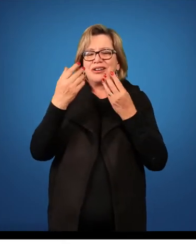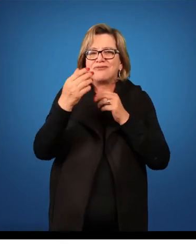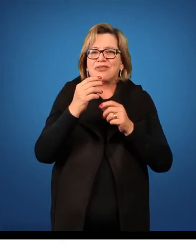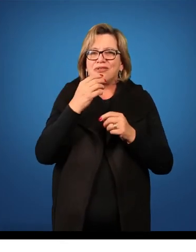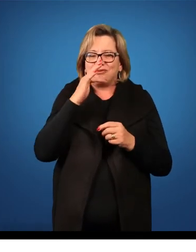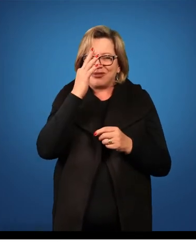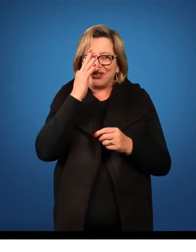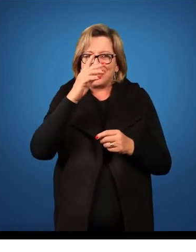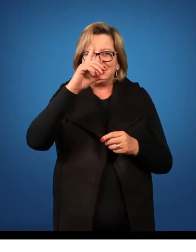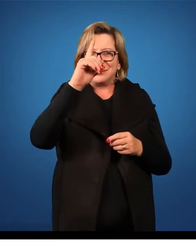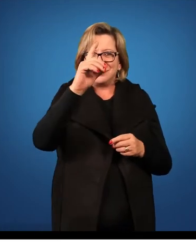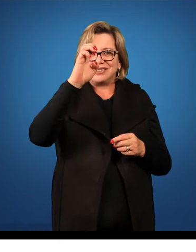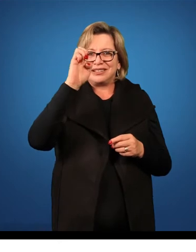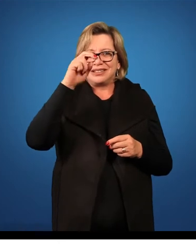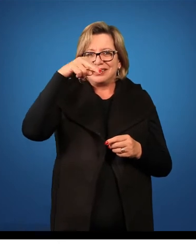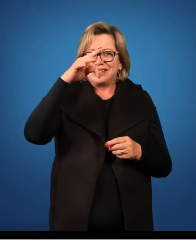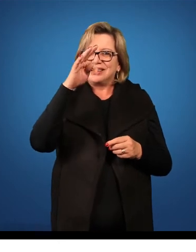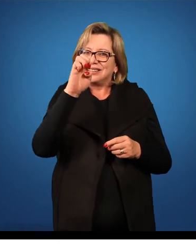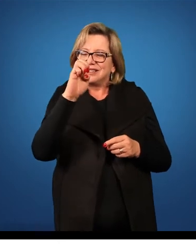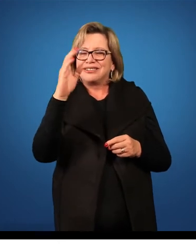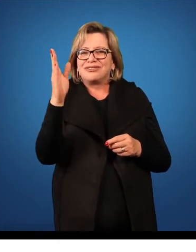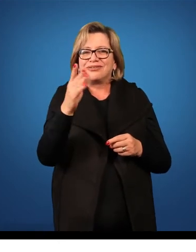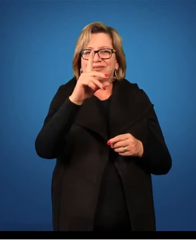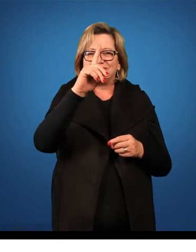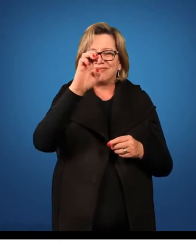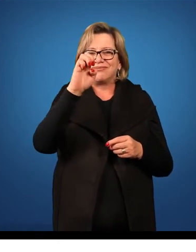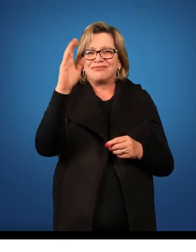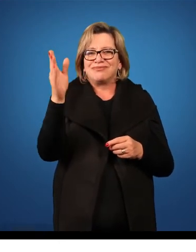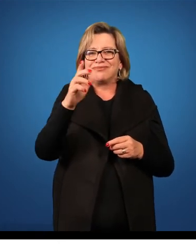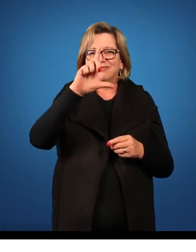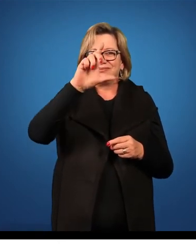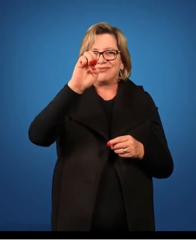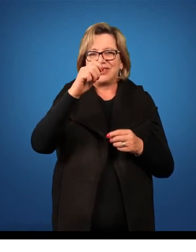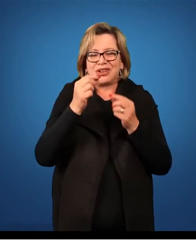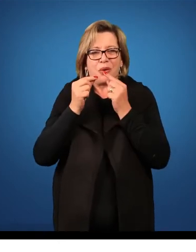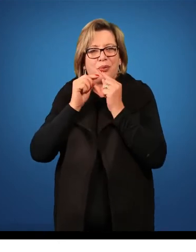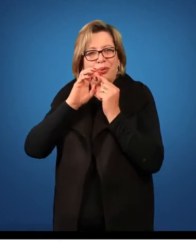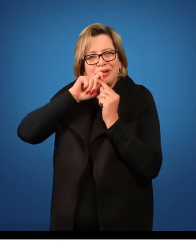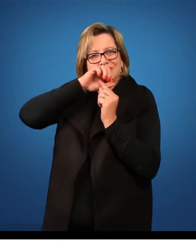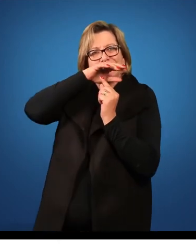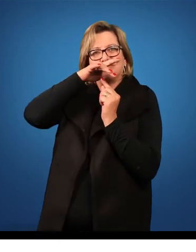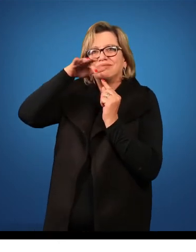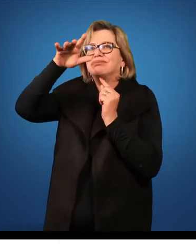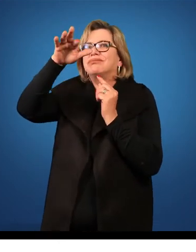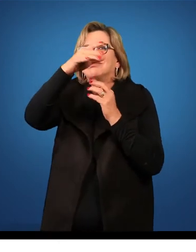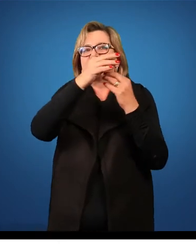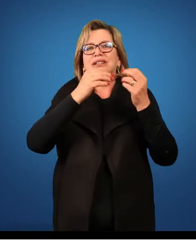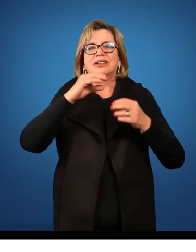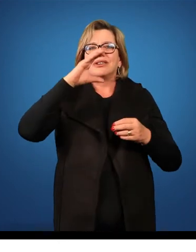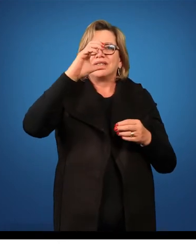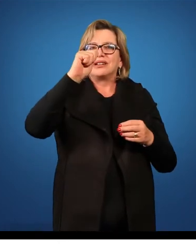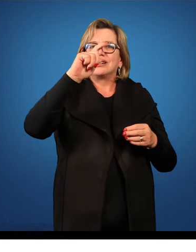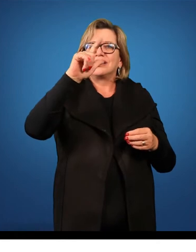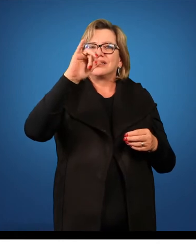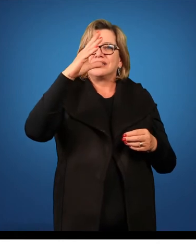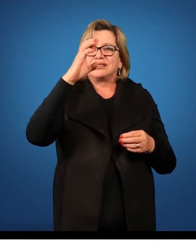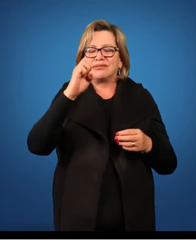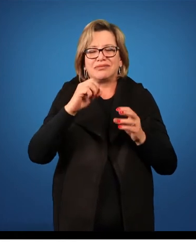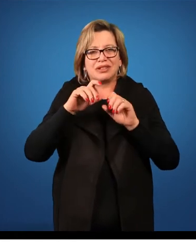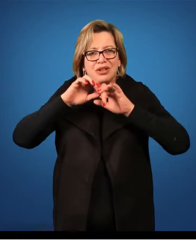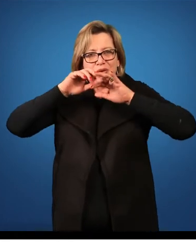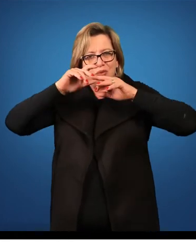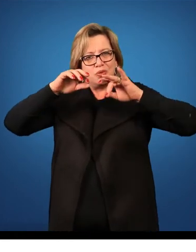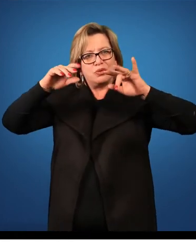são sementes de asterace que devido ao cálice que foi transformado em pluma, o cálice plumoso, facilita a